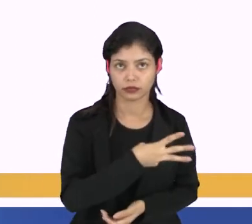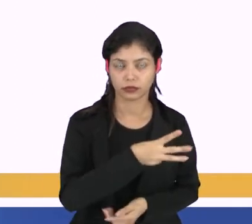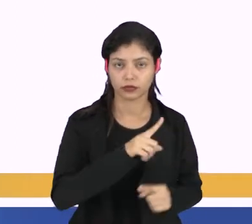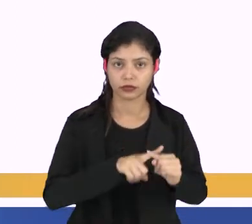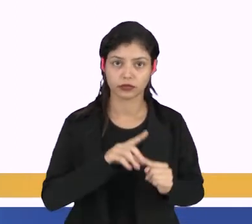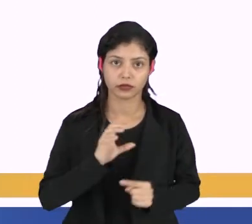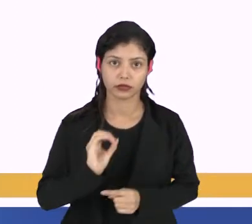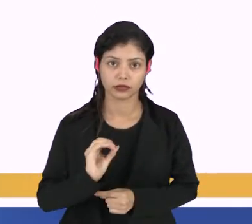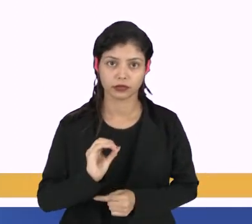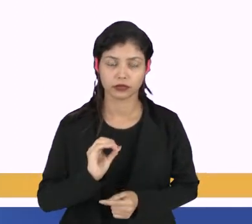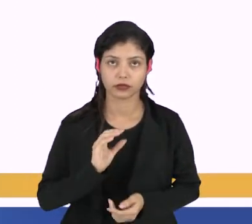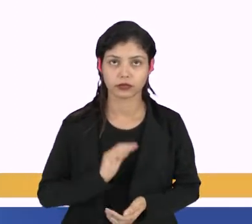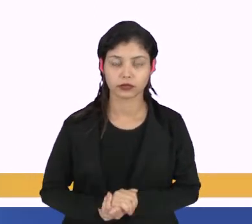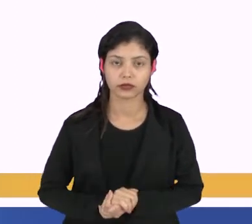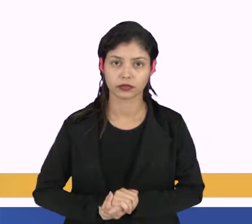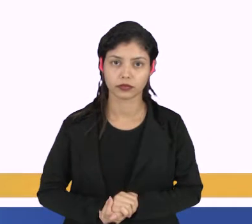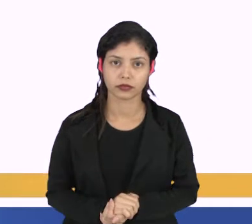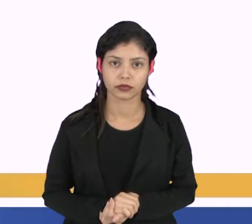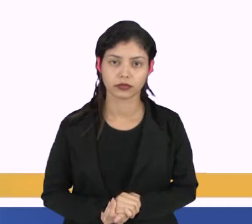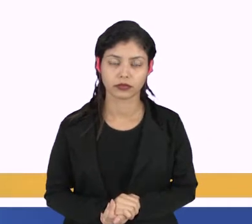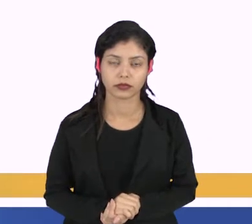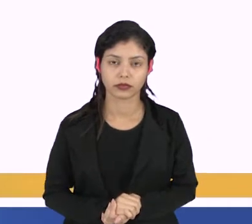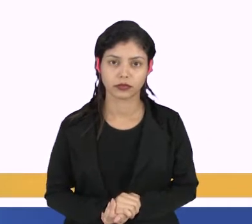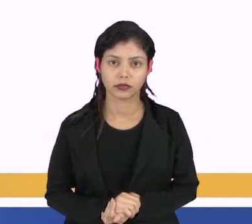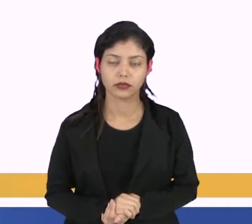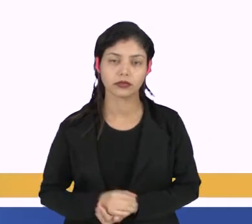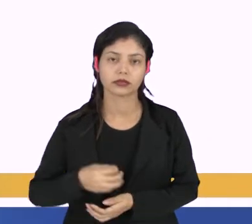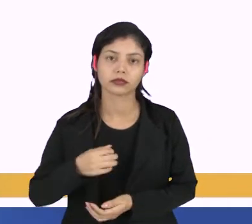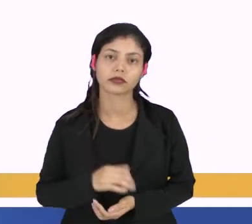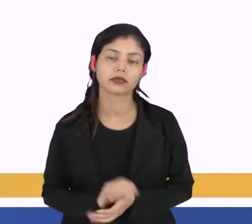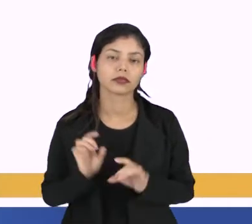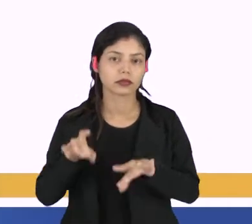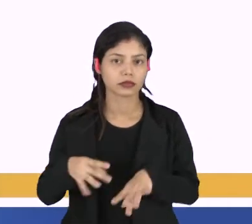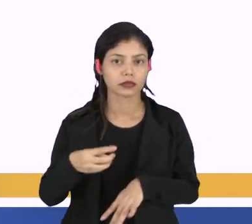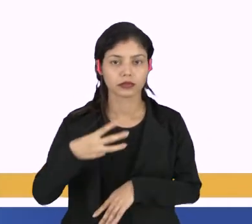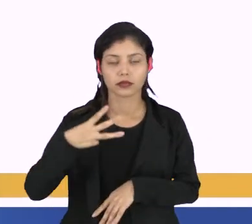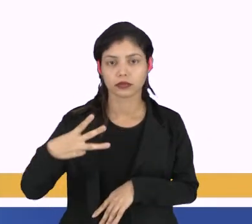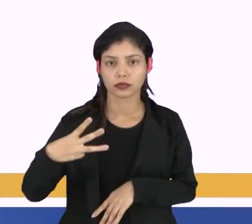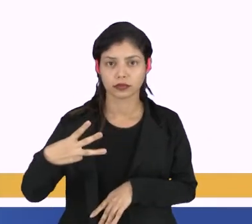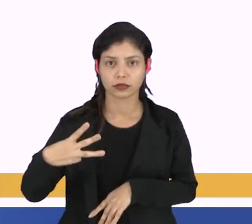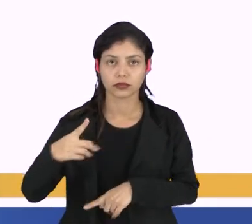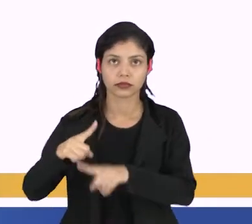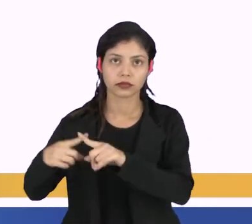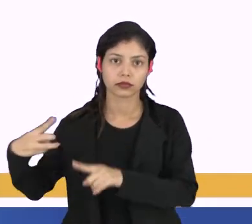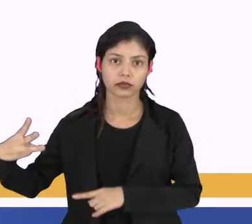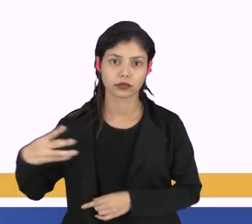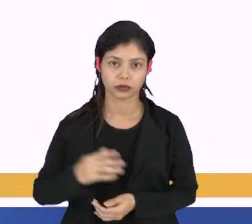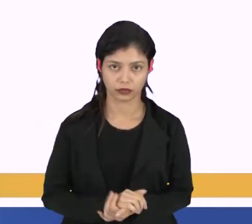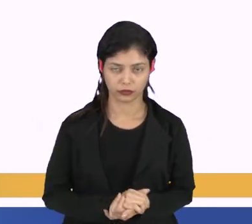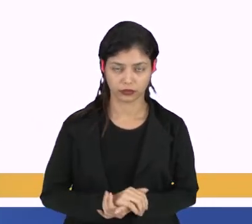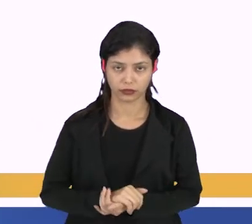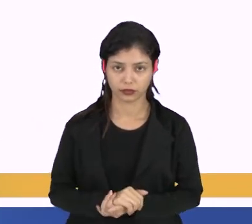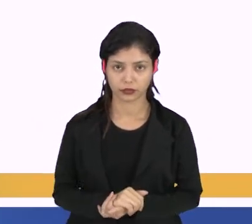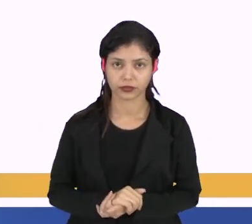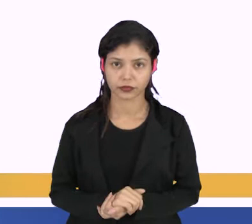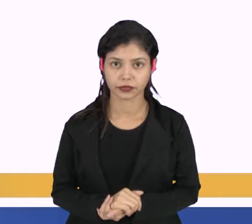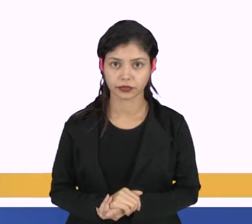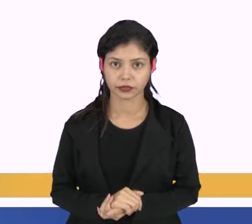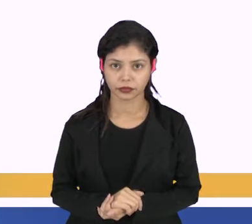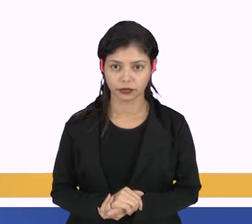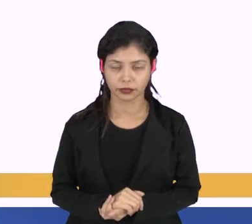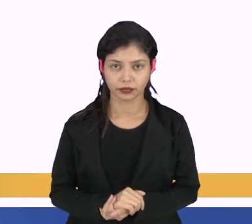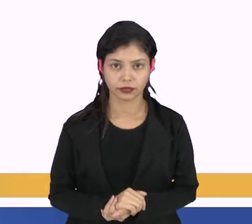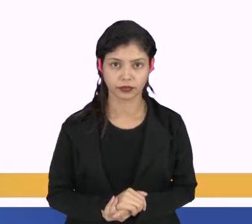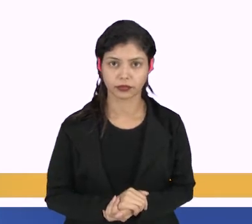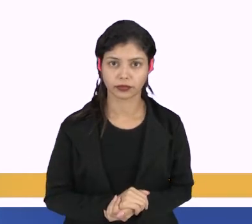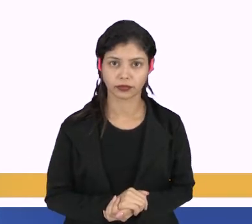ter o 3 vezes o 0, e o último elemento será composto do produto 3 vezes 3. E aí